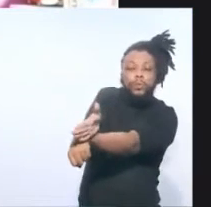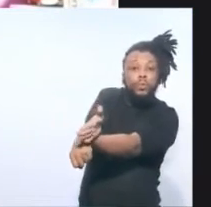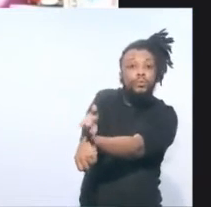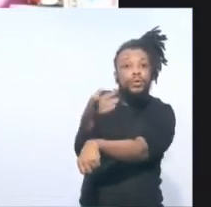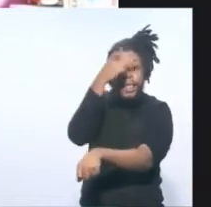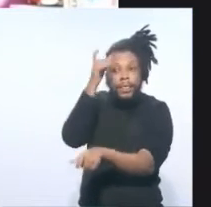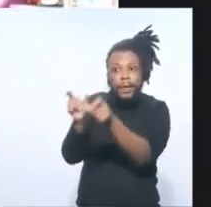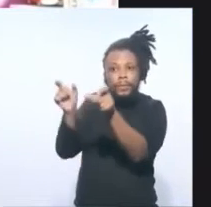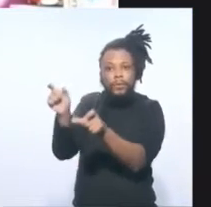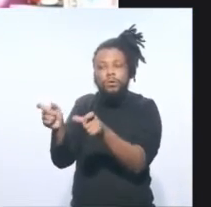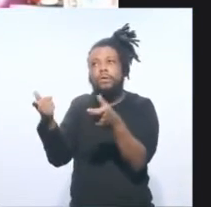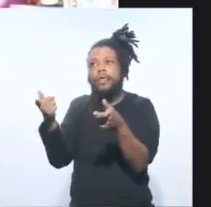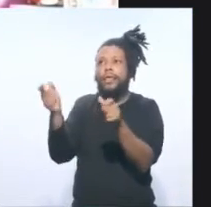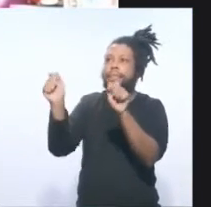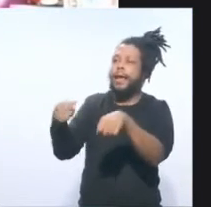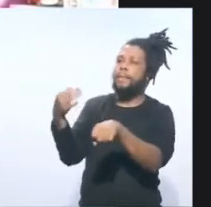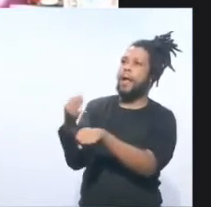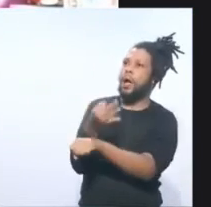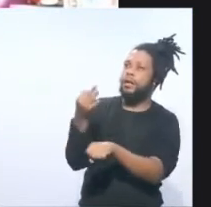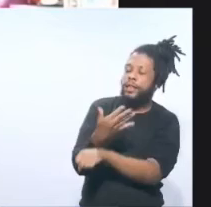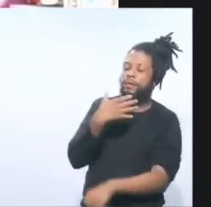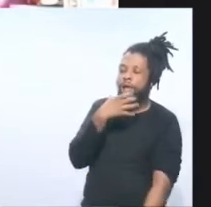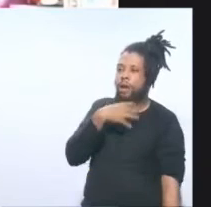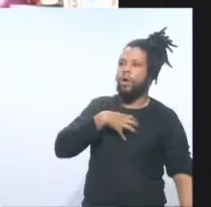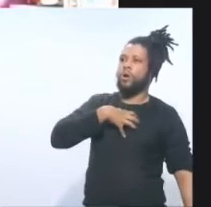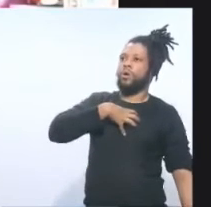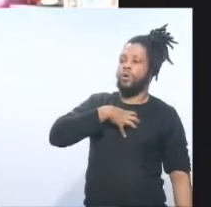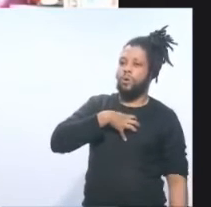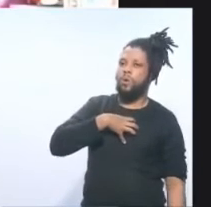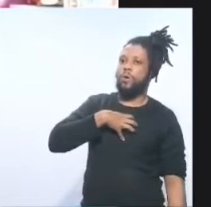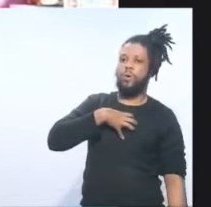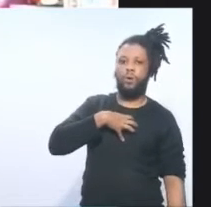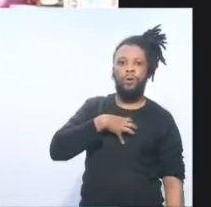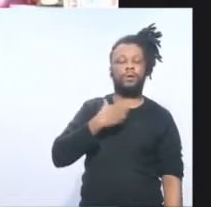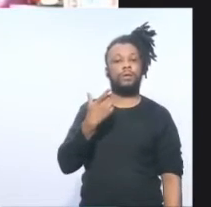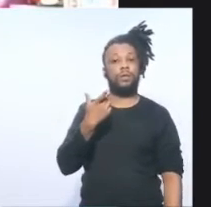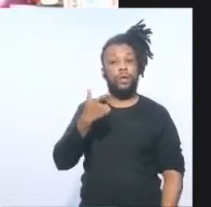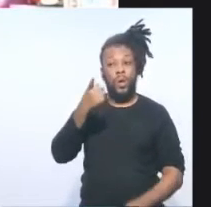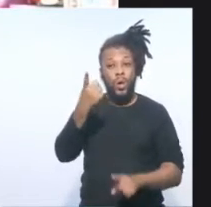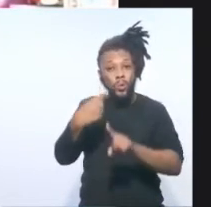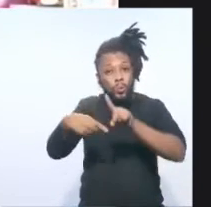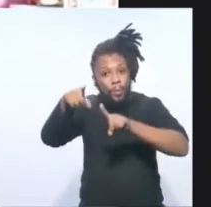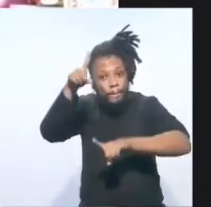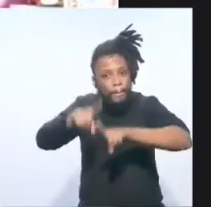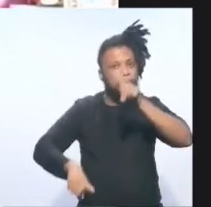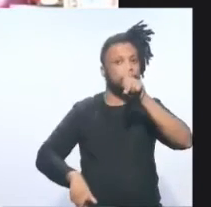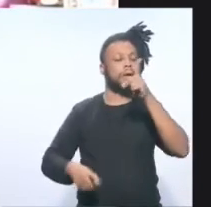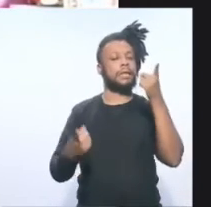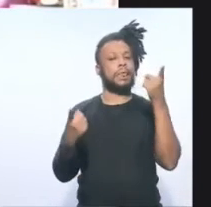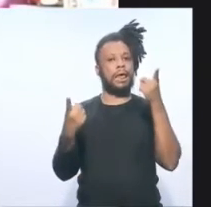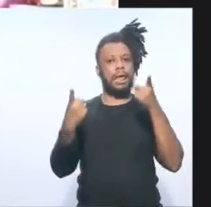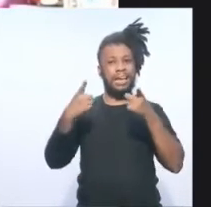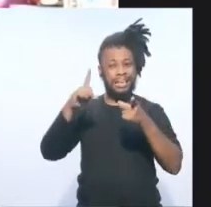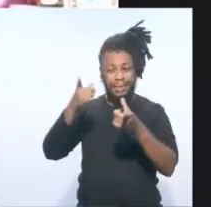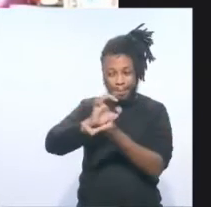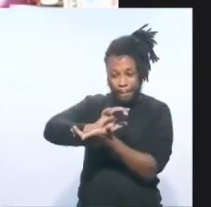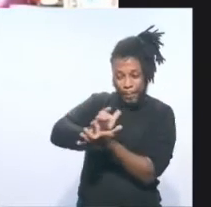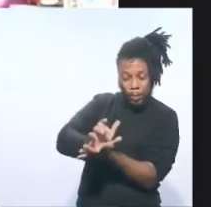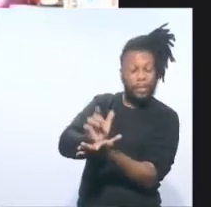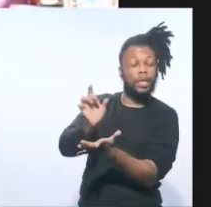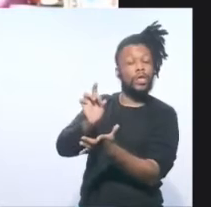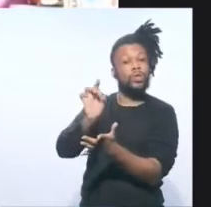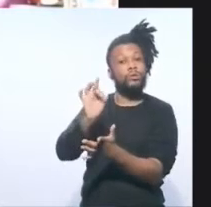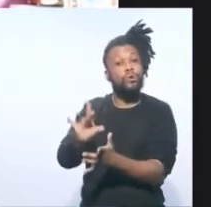respirar. Superar esse racismo só será possível se tivermos condições de reconhecer